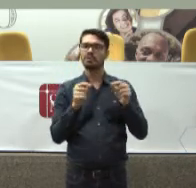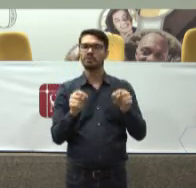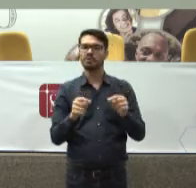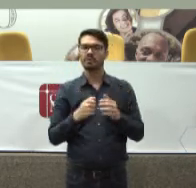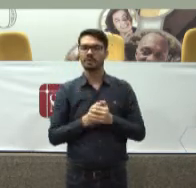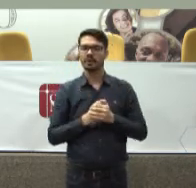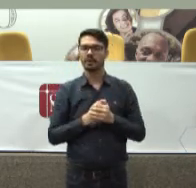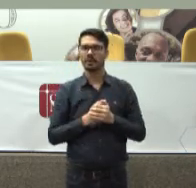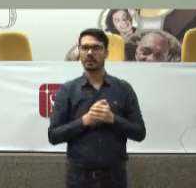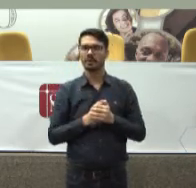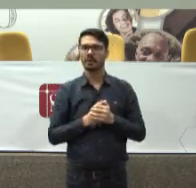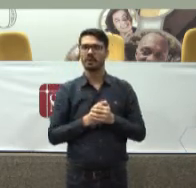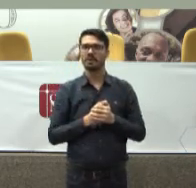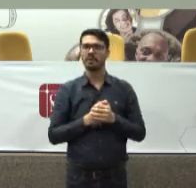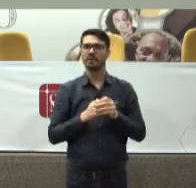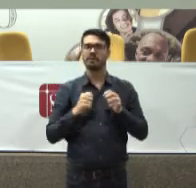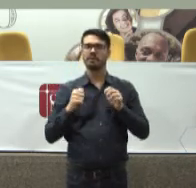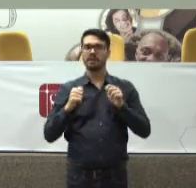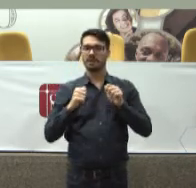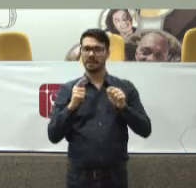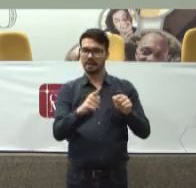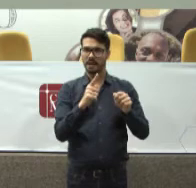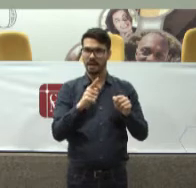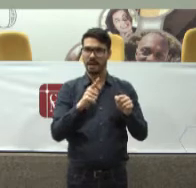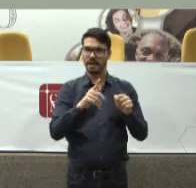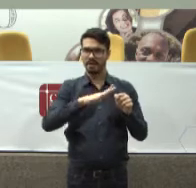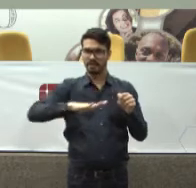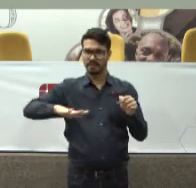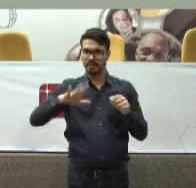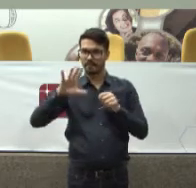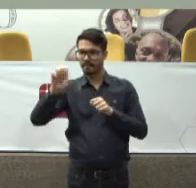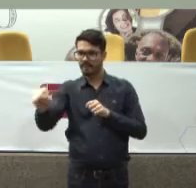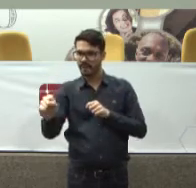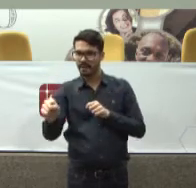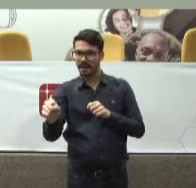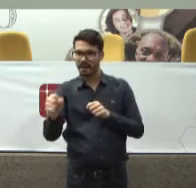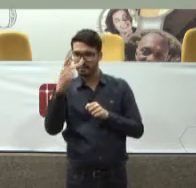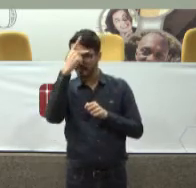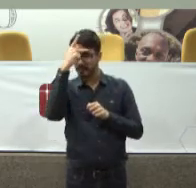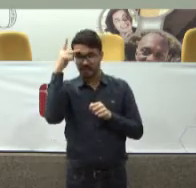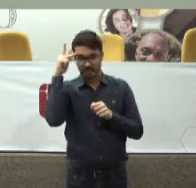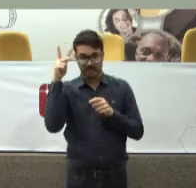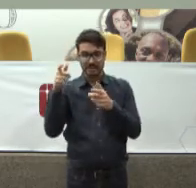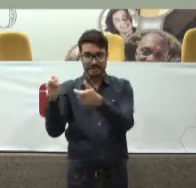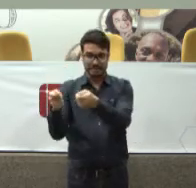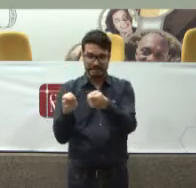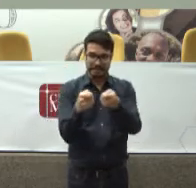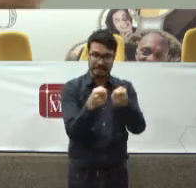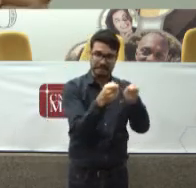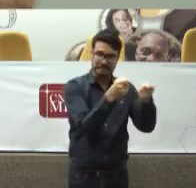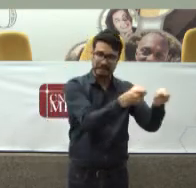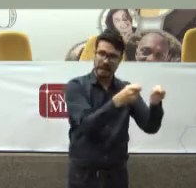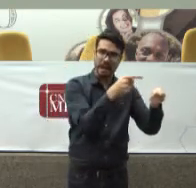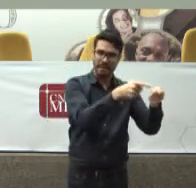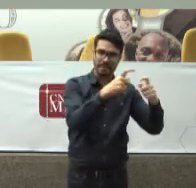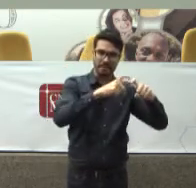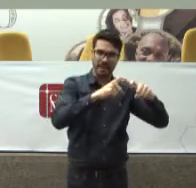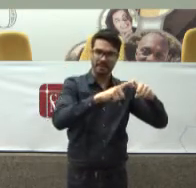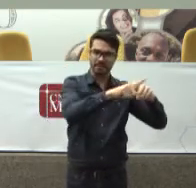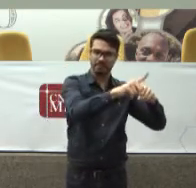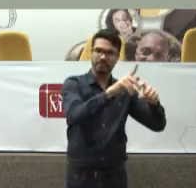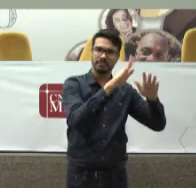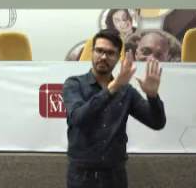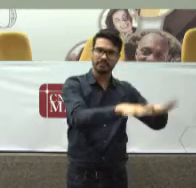internação Compulsora Compulsora em massa Isso é Agentes de saúde Pegaria o sujeito Na unha Levaria até o médico O médico